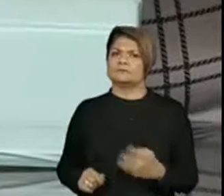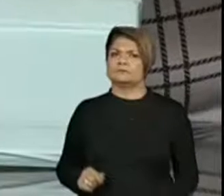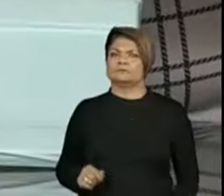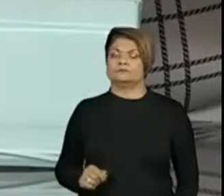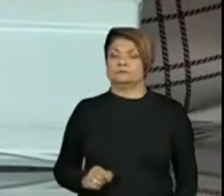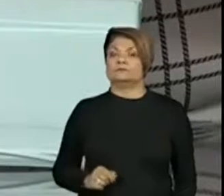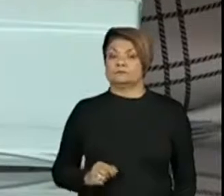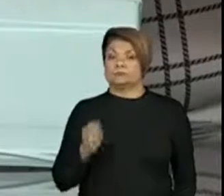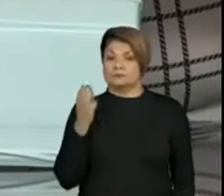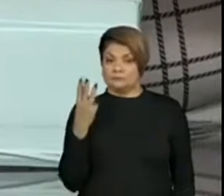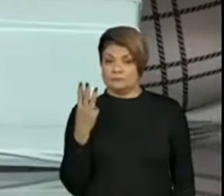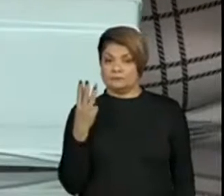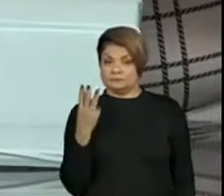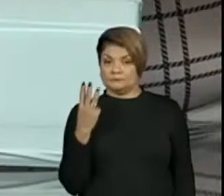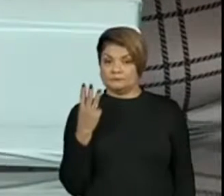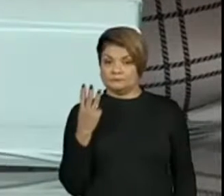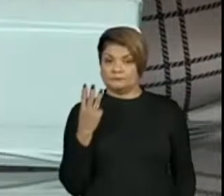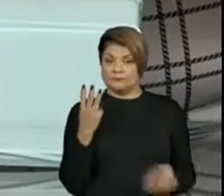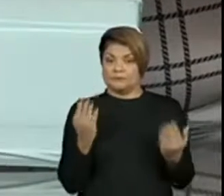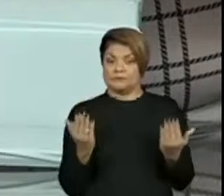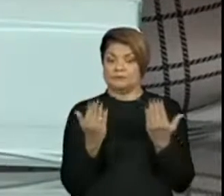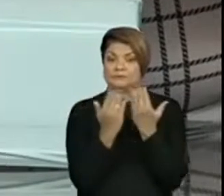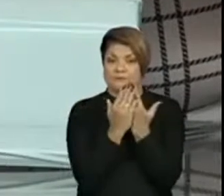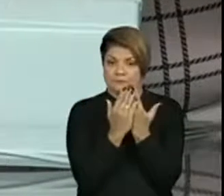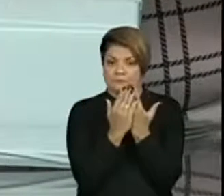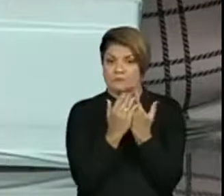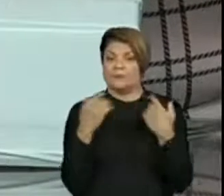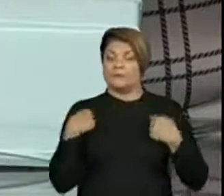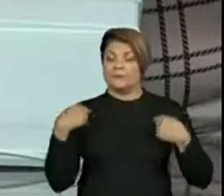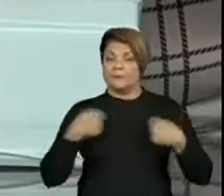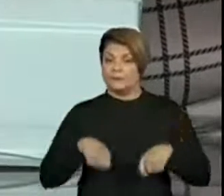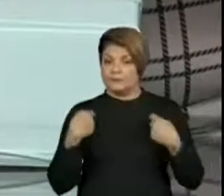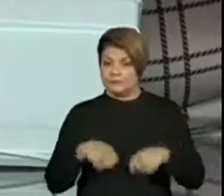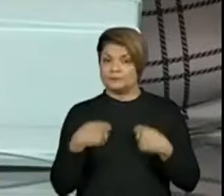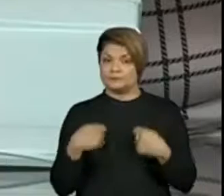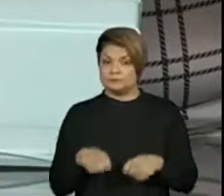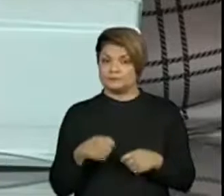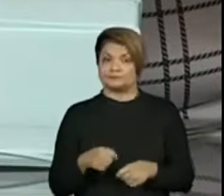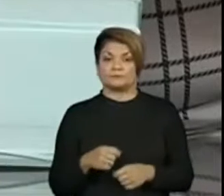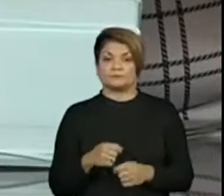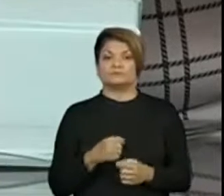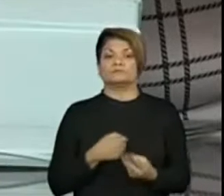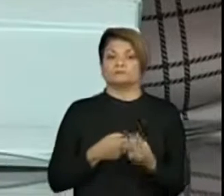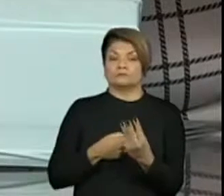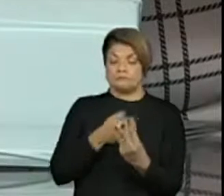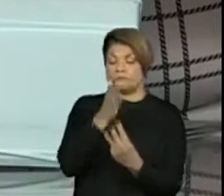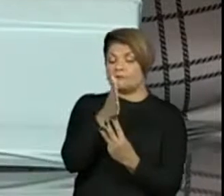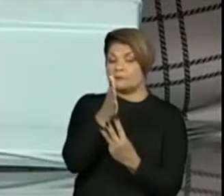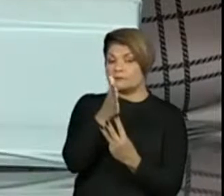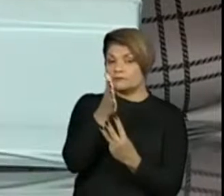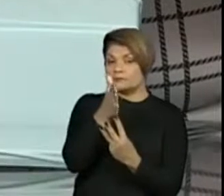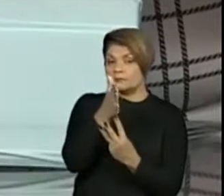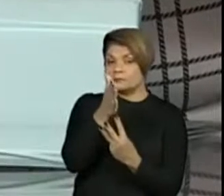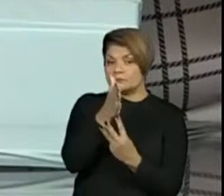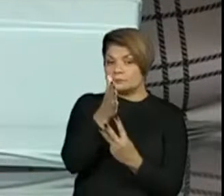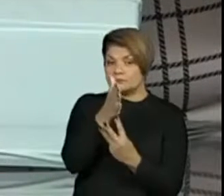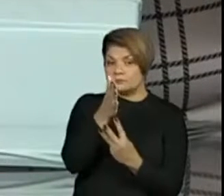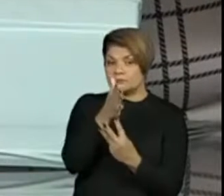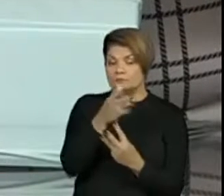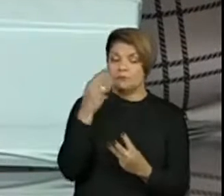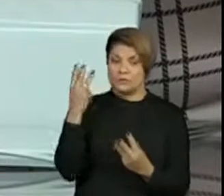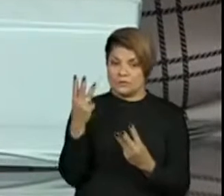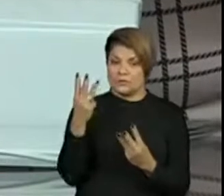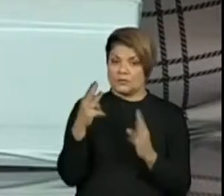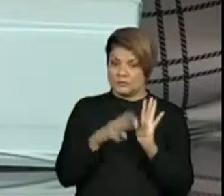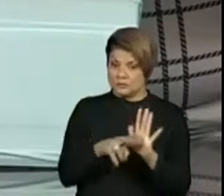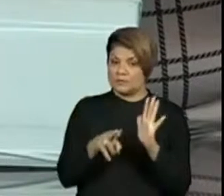Esse meu 3, quando eu vou sobrepor, eu preciso mantê-lo na posição a qual ele pertence. Esse 3